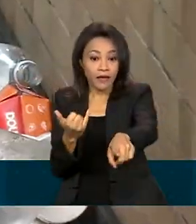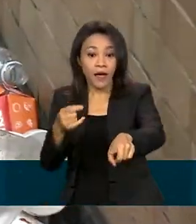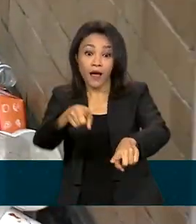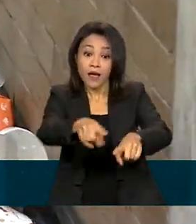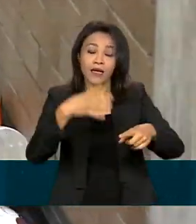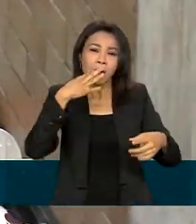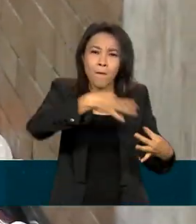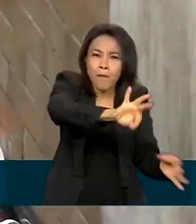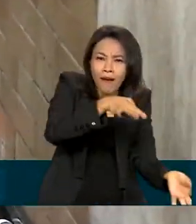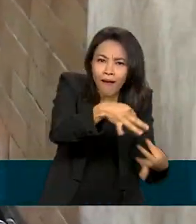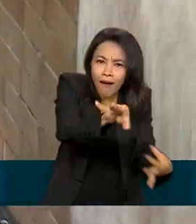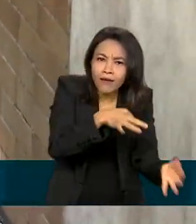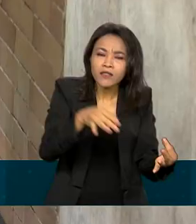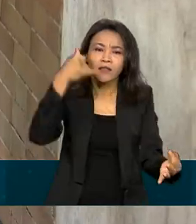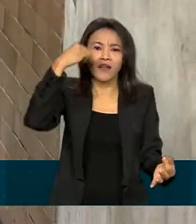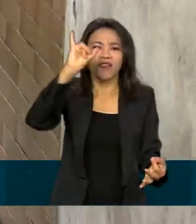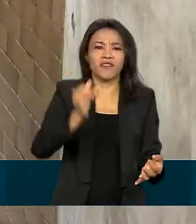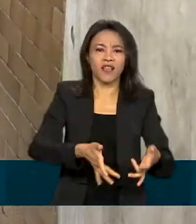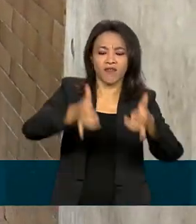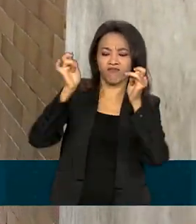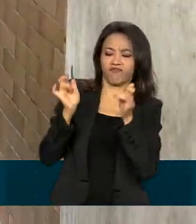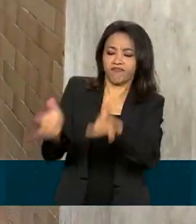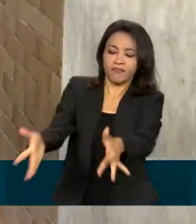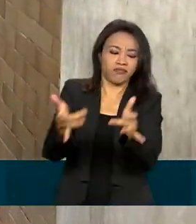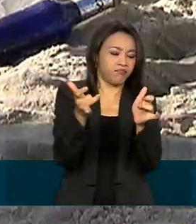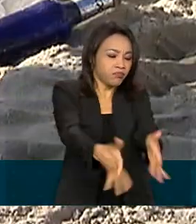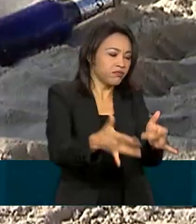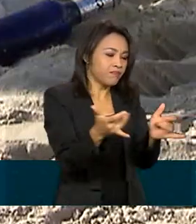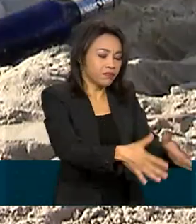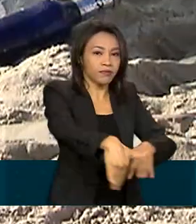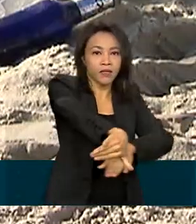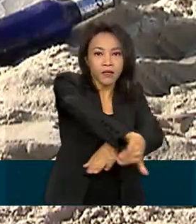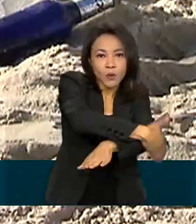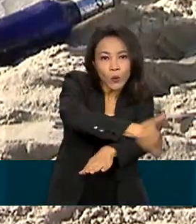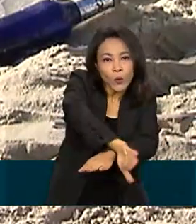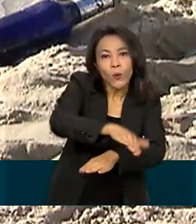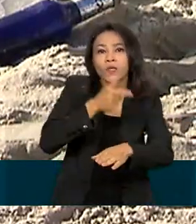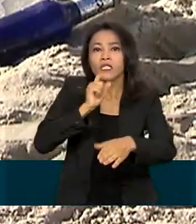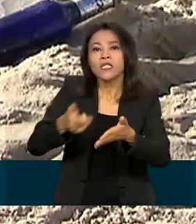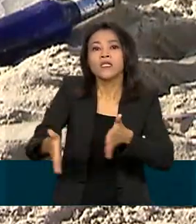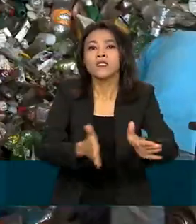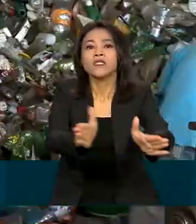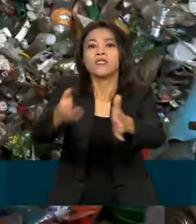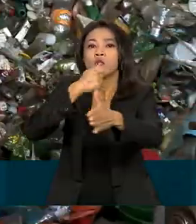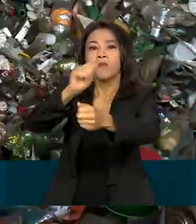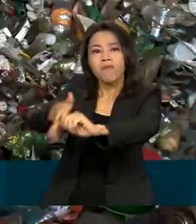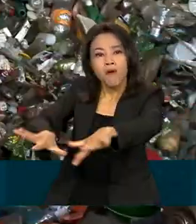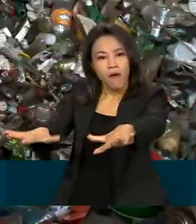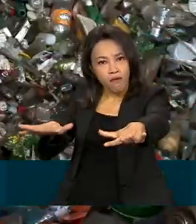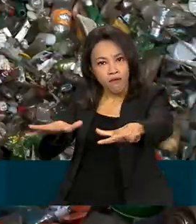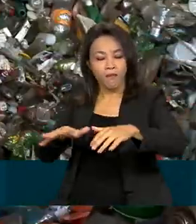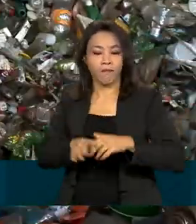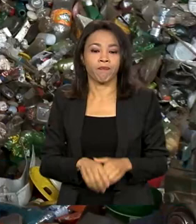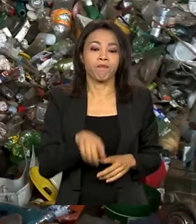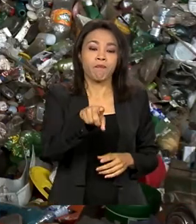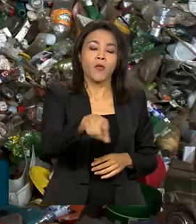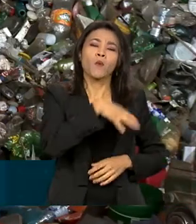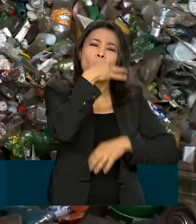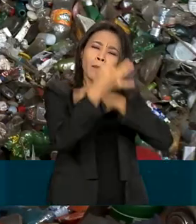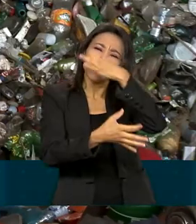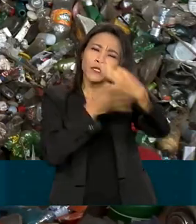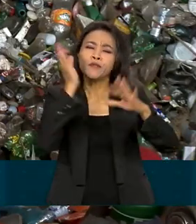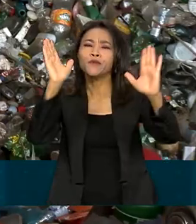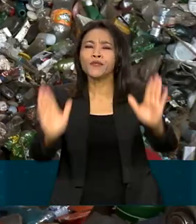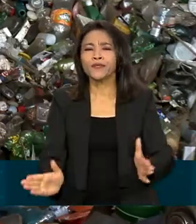e evitar o descarte inadequado nas ruas, em rios e mares. Uma consulta pública está